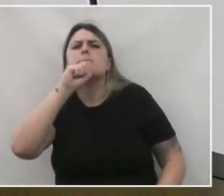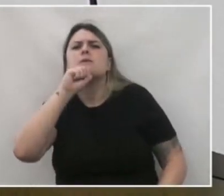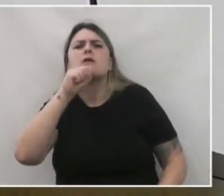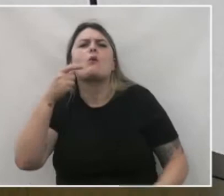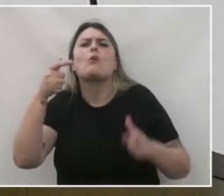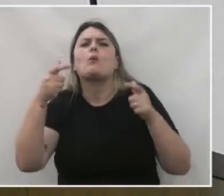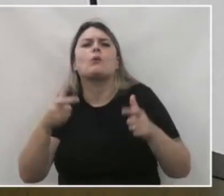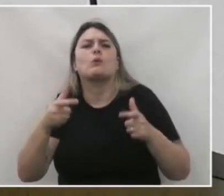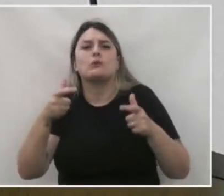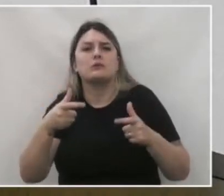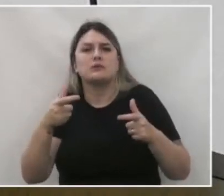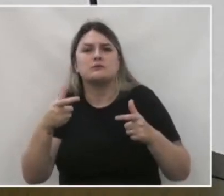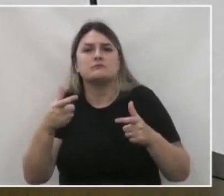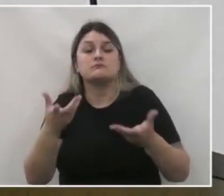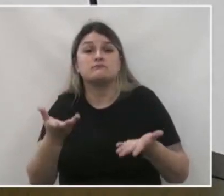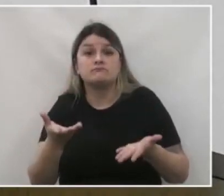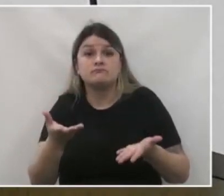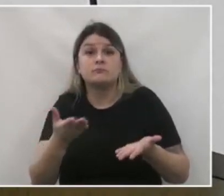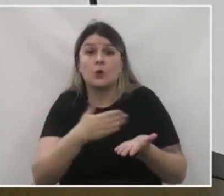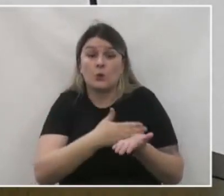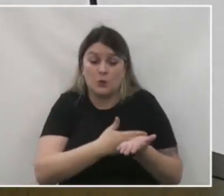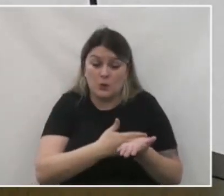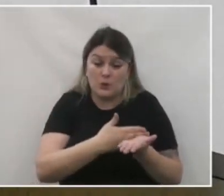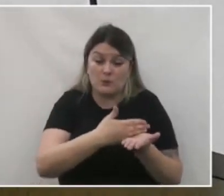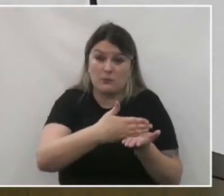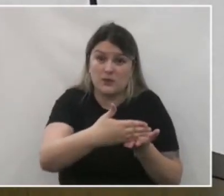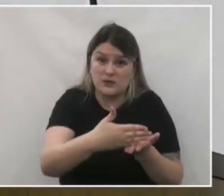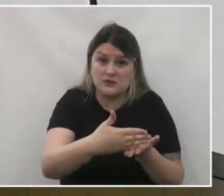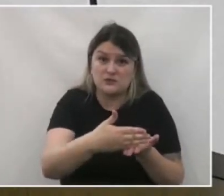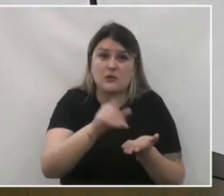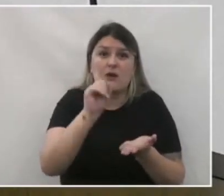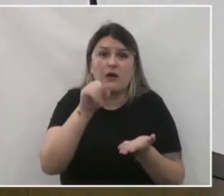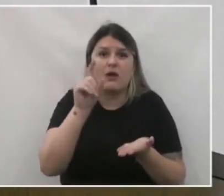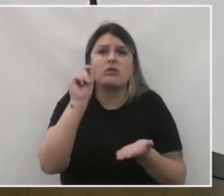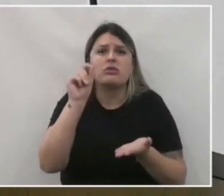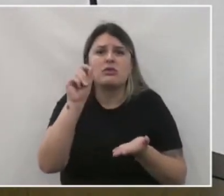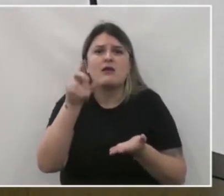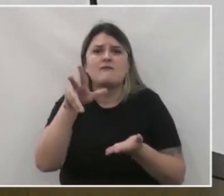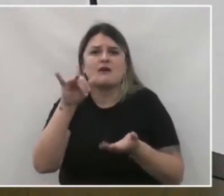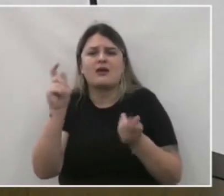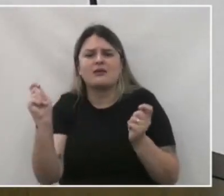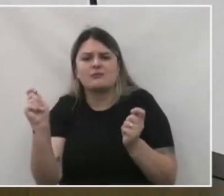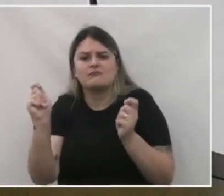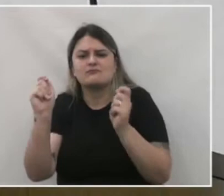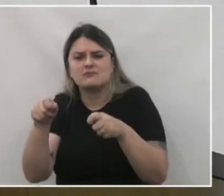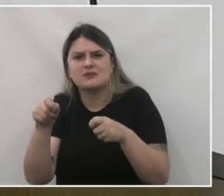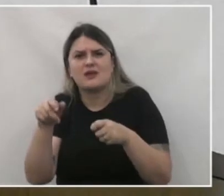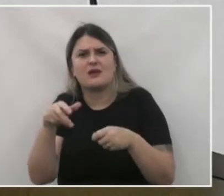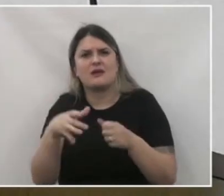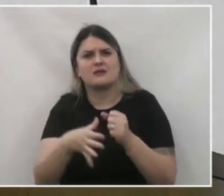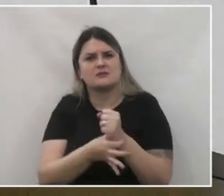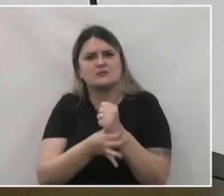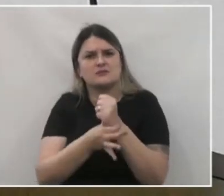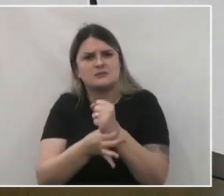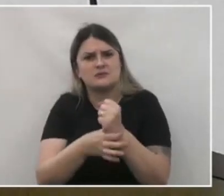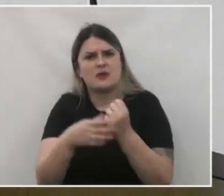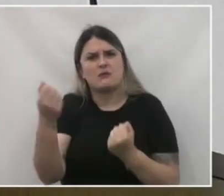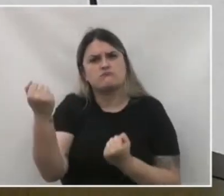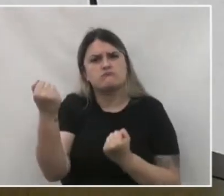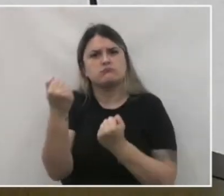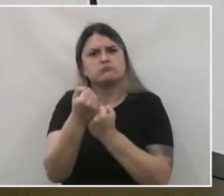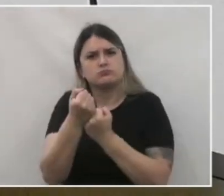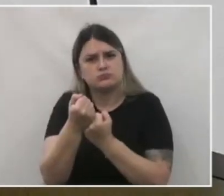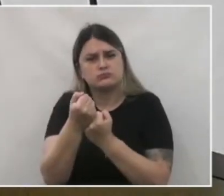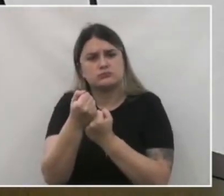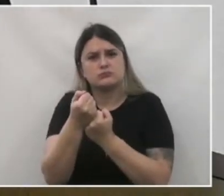está nesse momento? Nesse início, ele será aquele que irá dar condições de segurança, apoio, estabilidade,